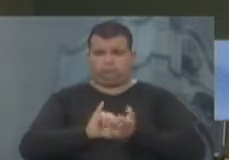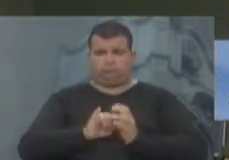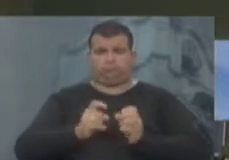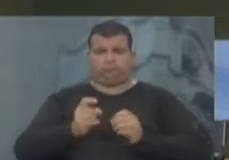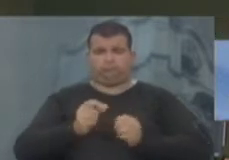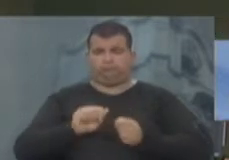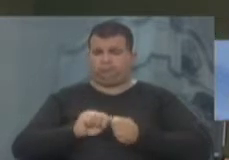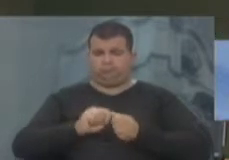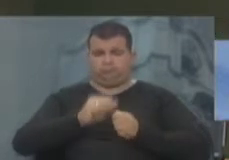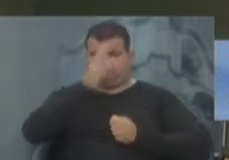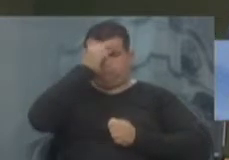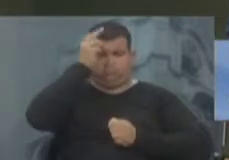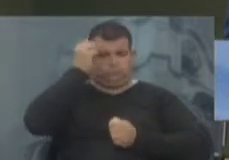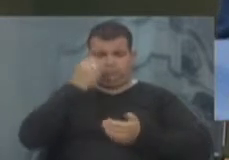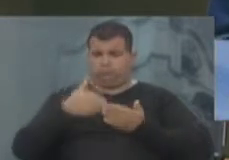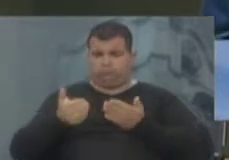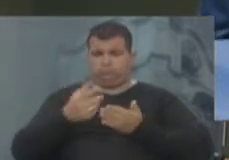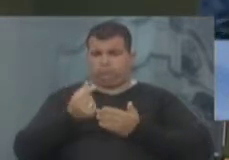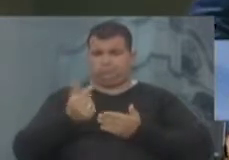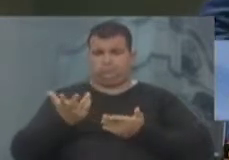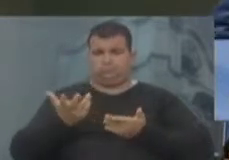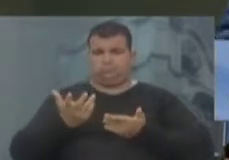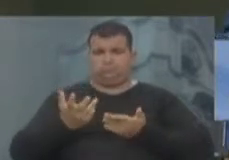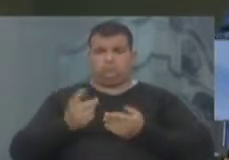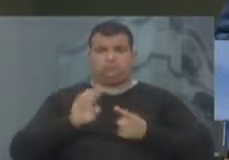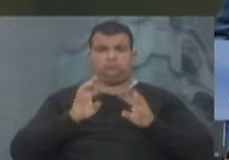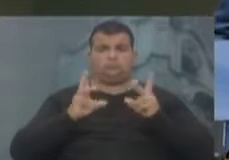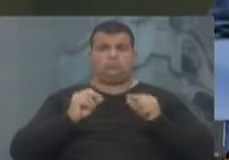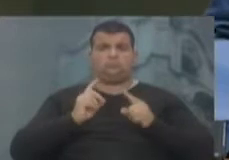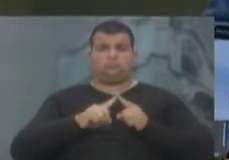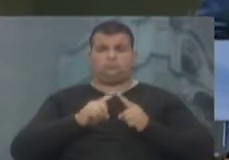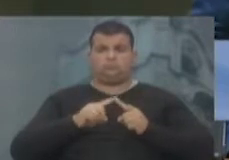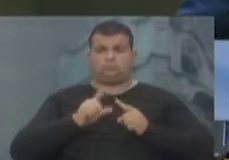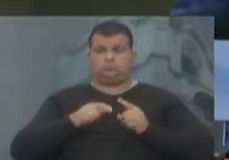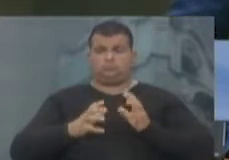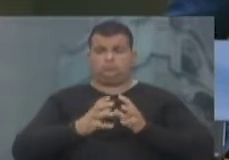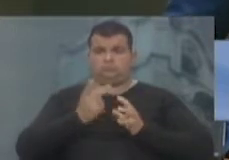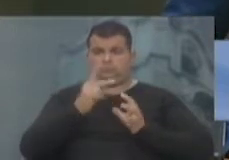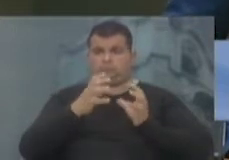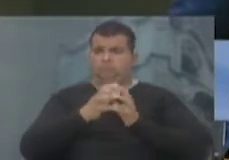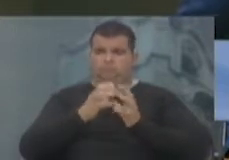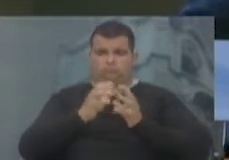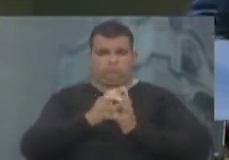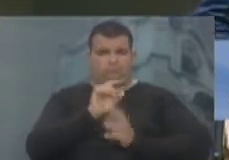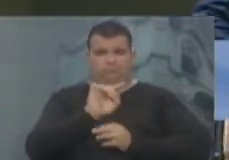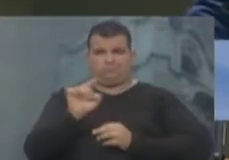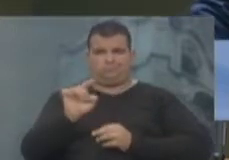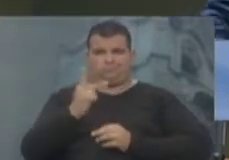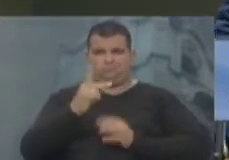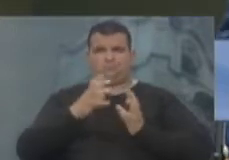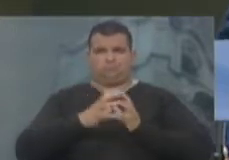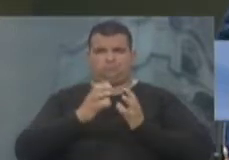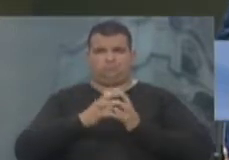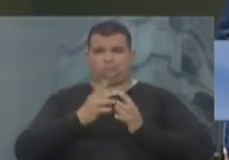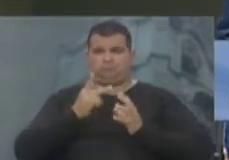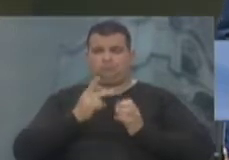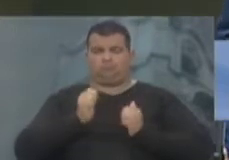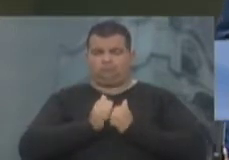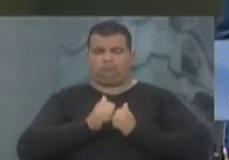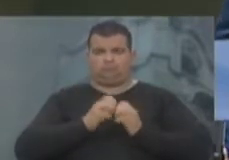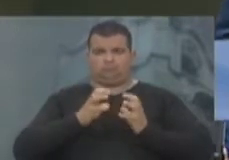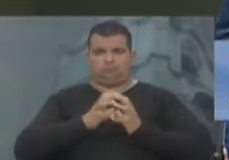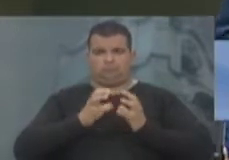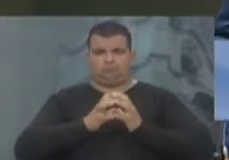recursos. Tudo porque, ao que tudo indica, não foi o seu grupo, o seu grupo não estava sujeito a ganhar